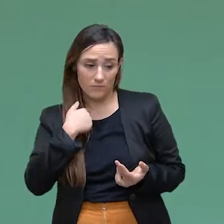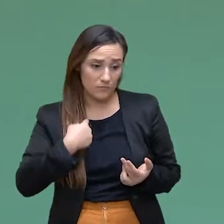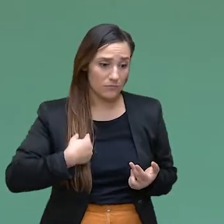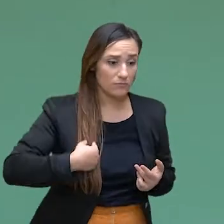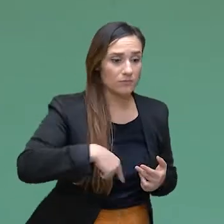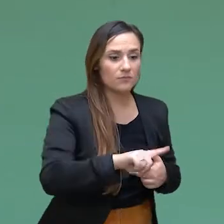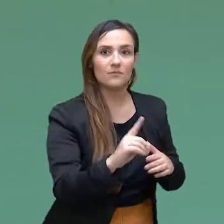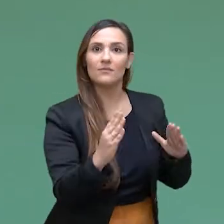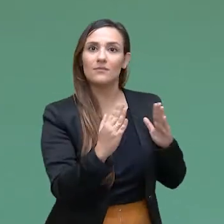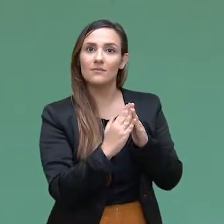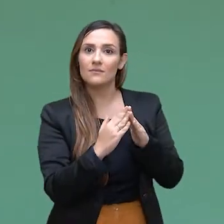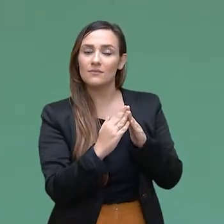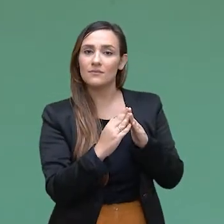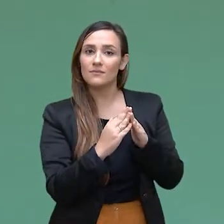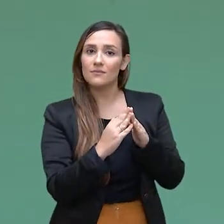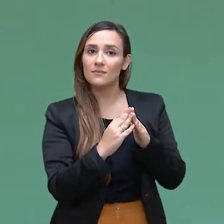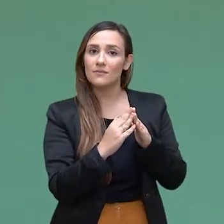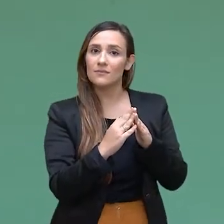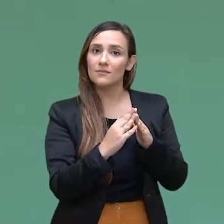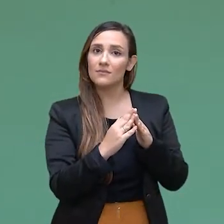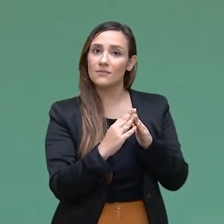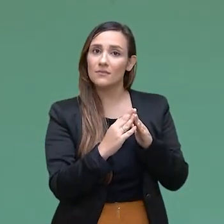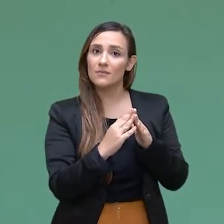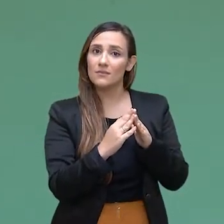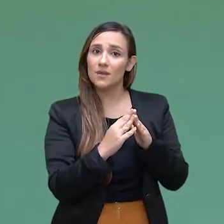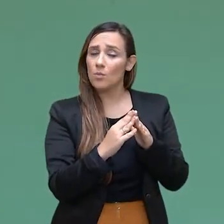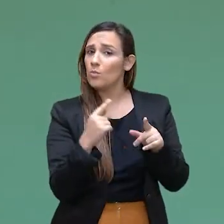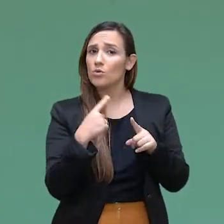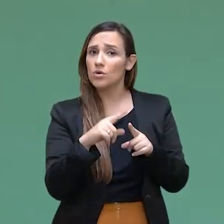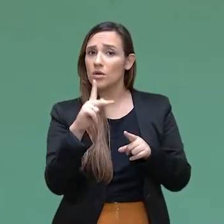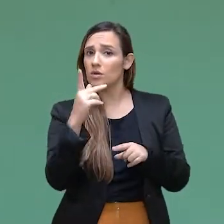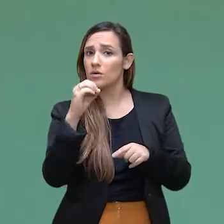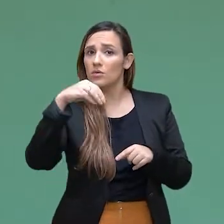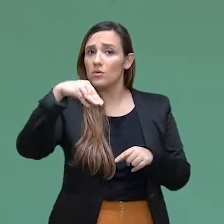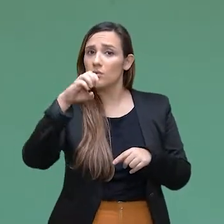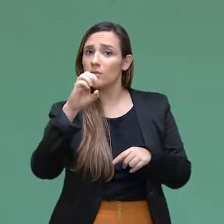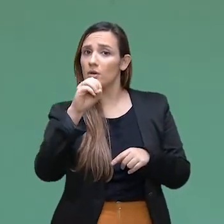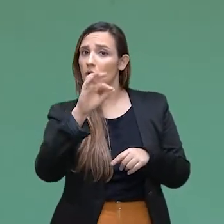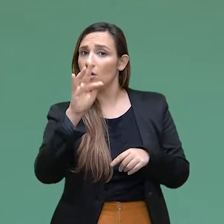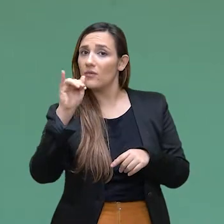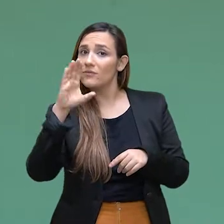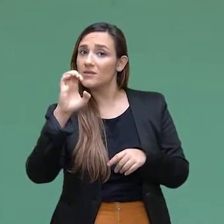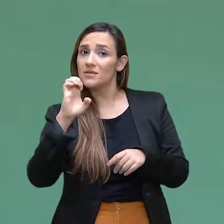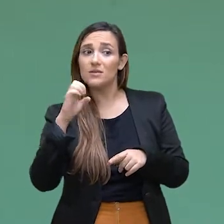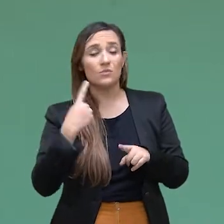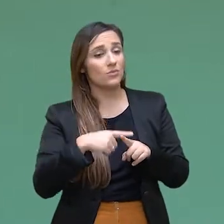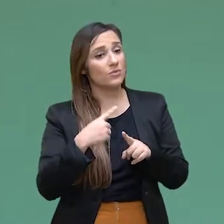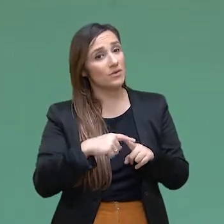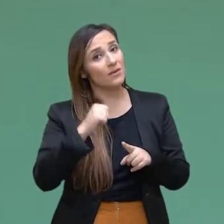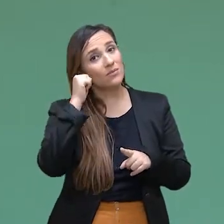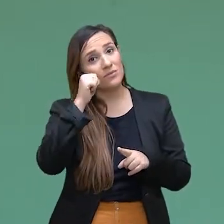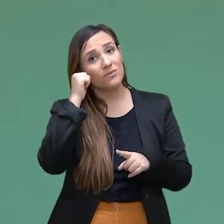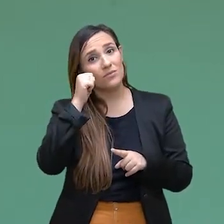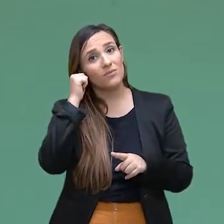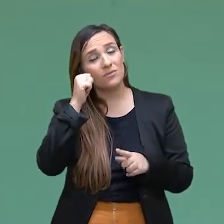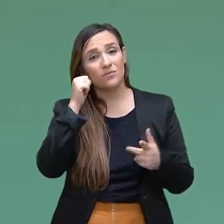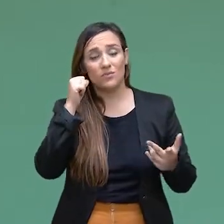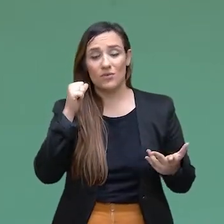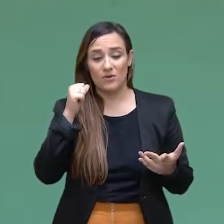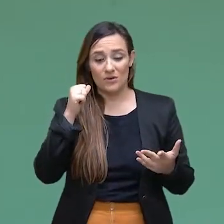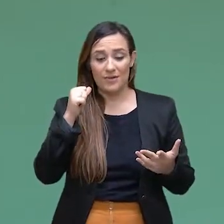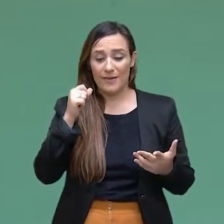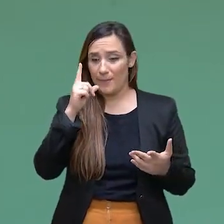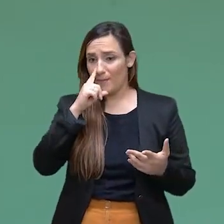desses motivos, mas os filhos estavam sem a escola, então eles precisavam estar em homeschooling e